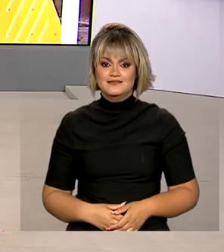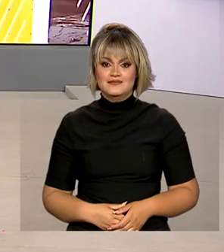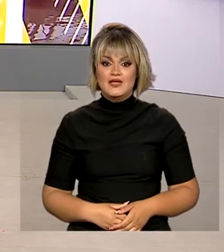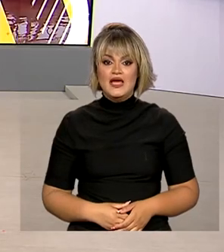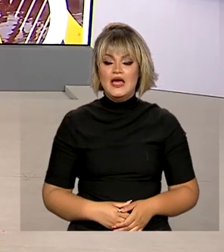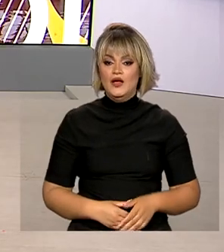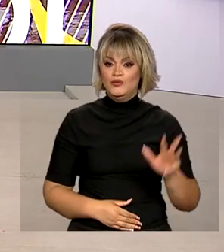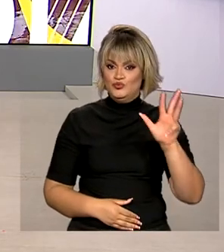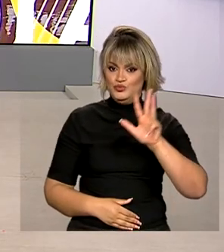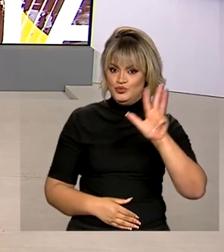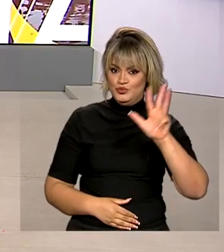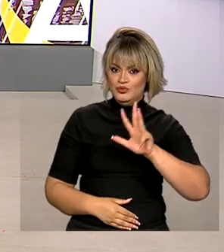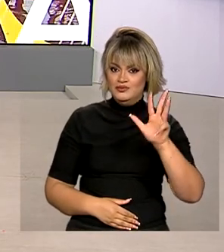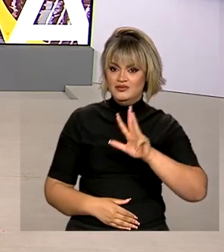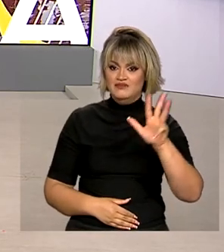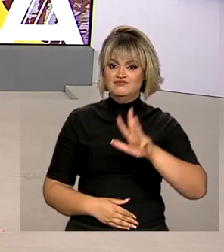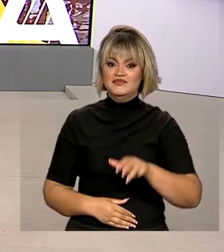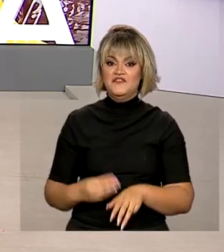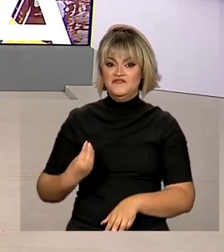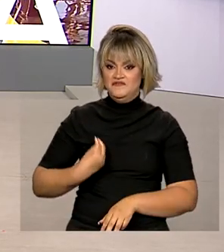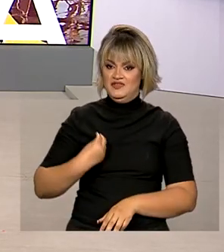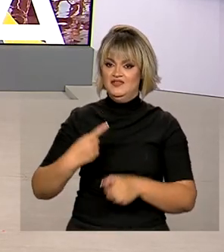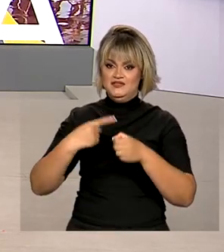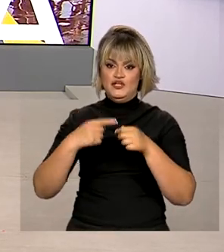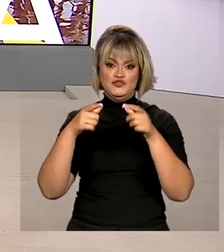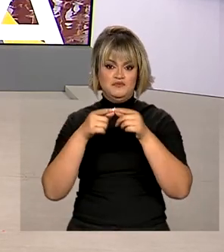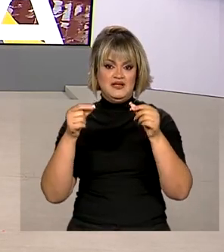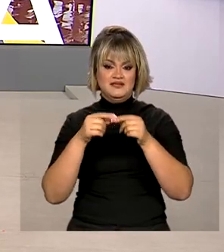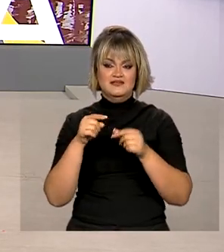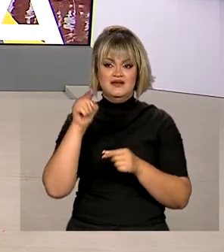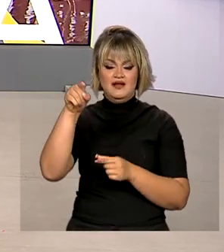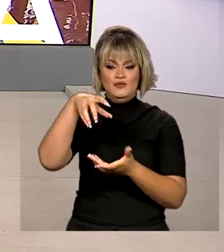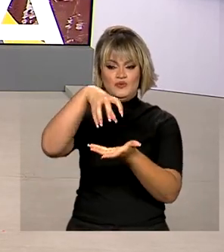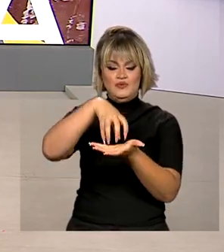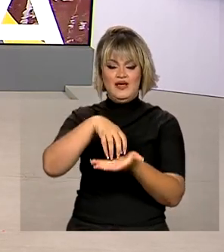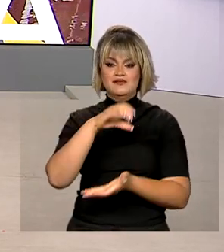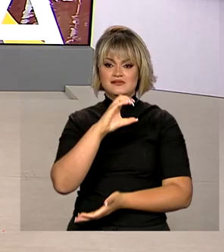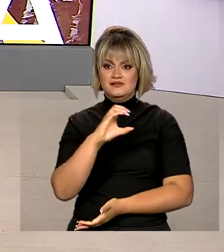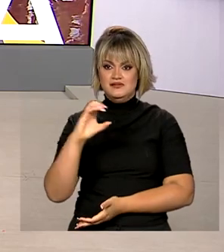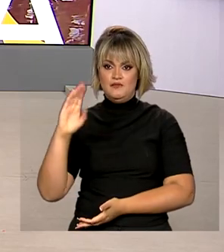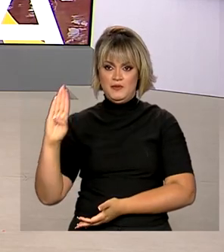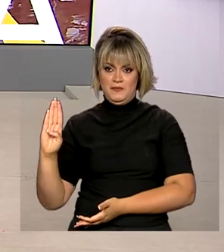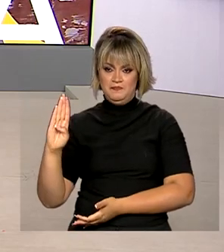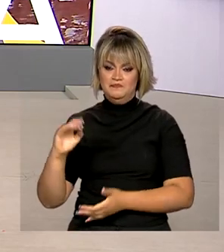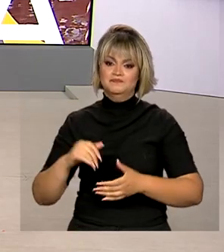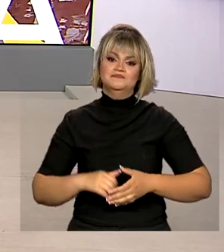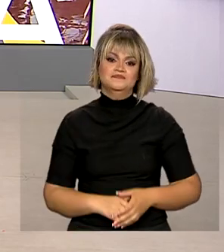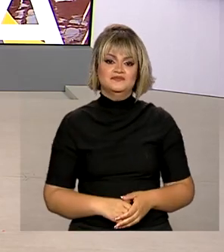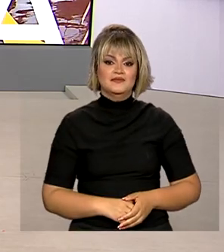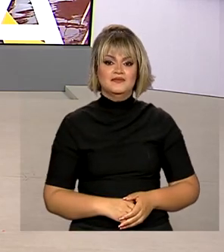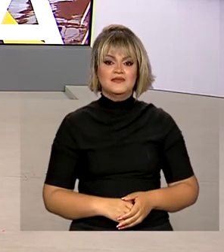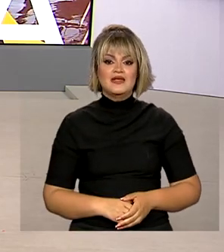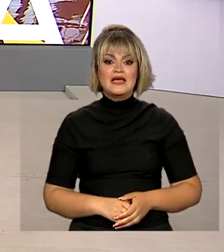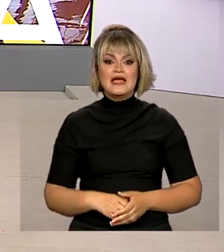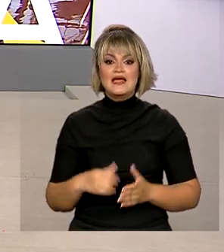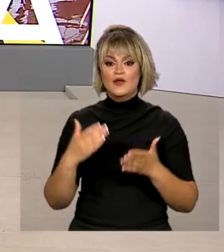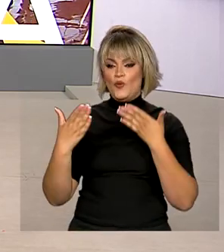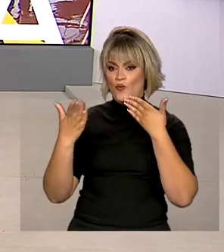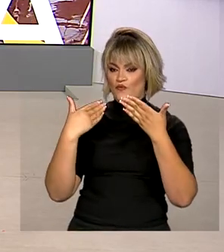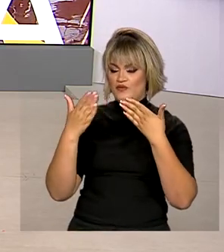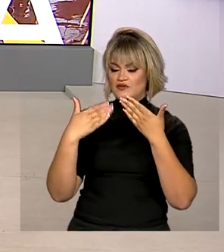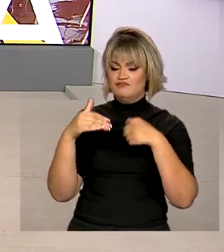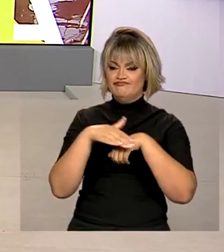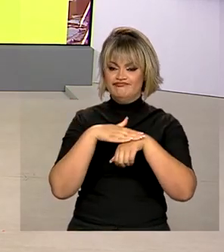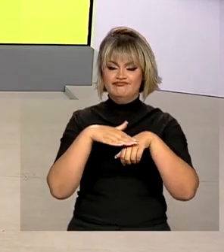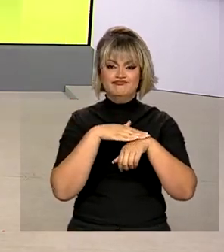O presidente eleito, Luiz Inácio Lula da Silva, fez a primeira visita à sede da transição ao CCBB aqui em Brasília. Na